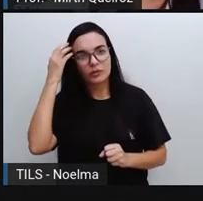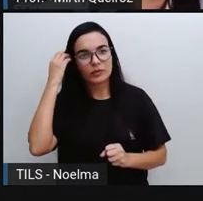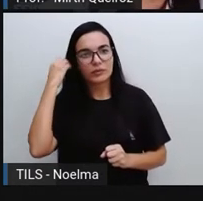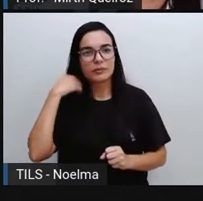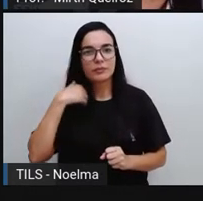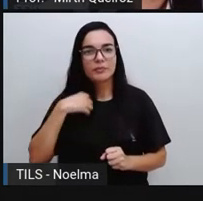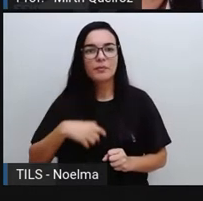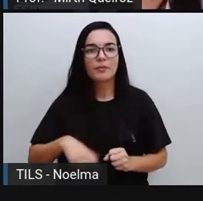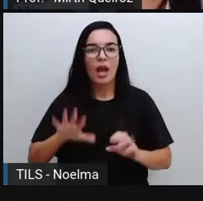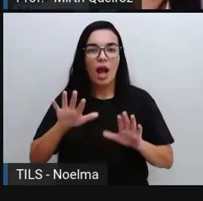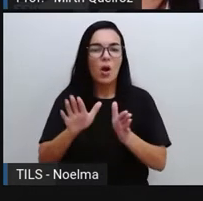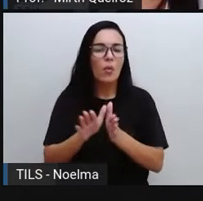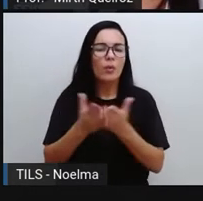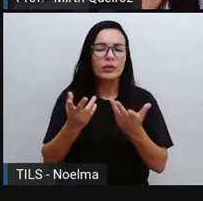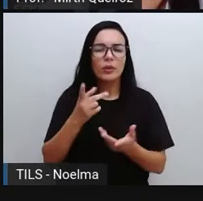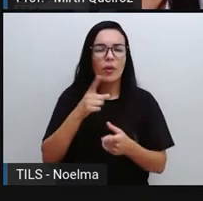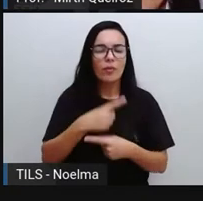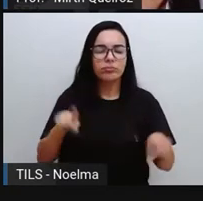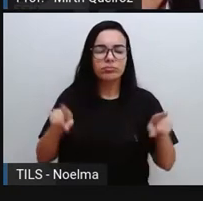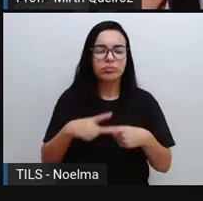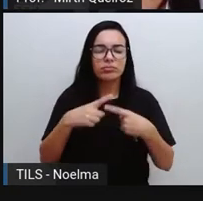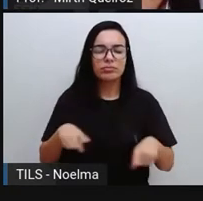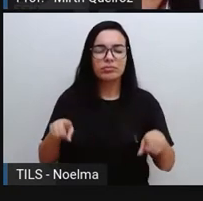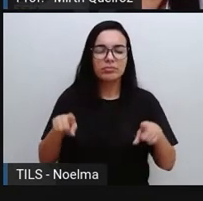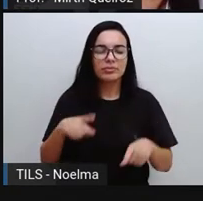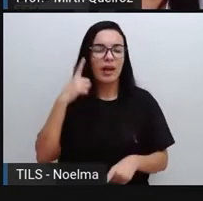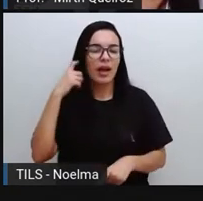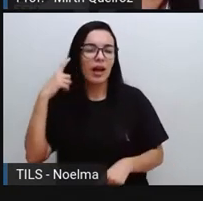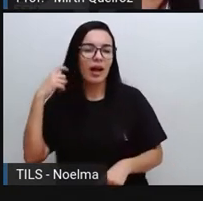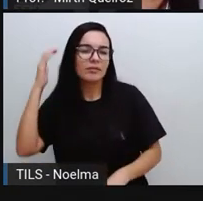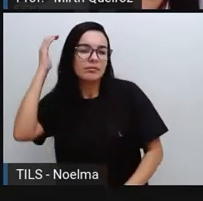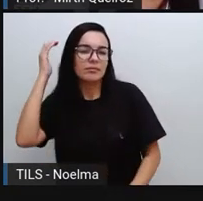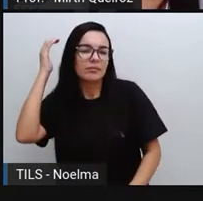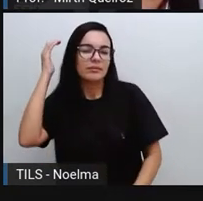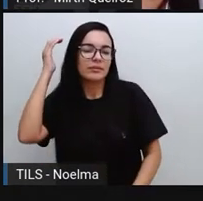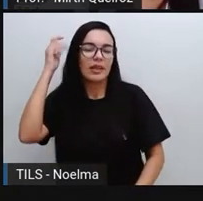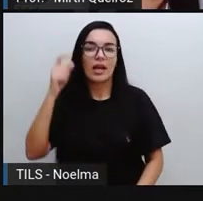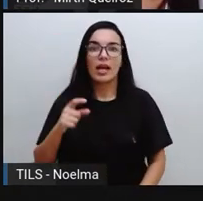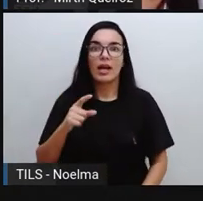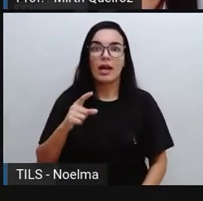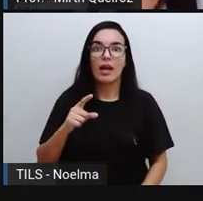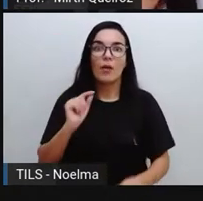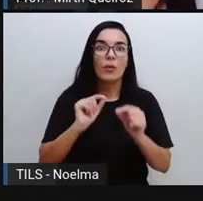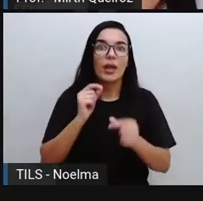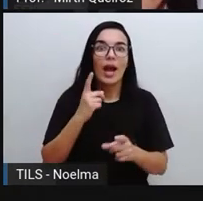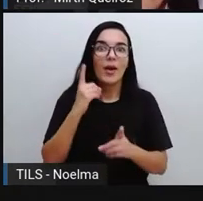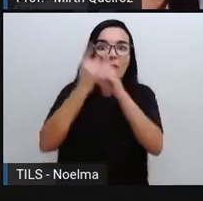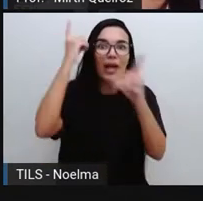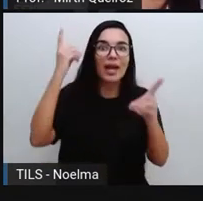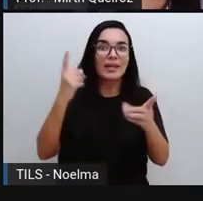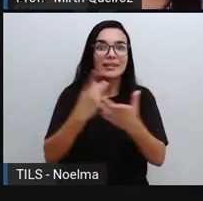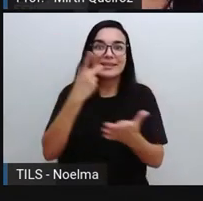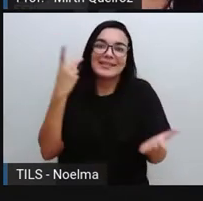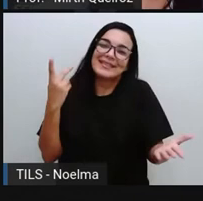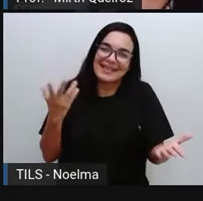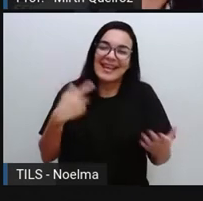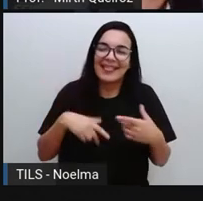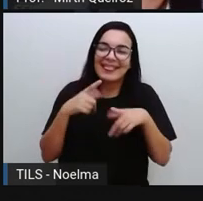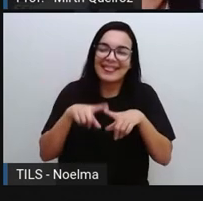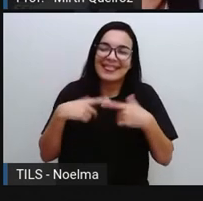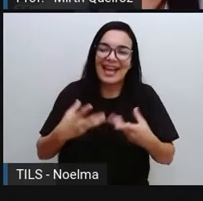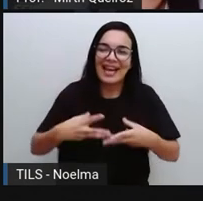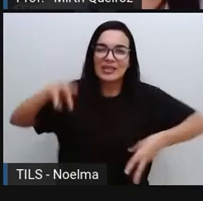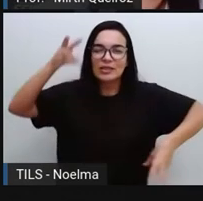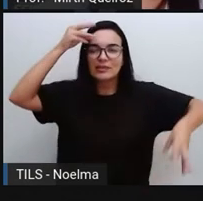inesquecível no rádio, muitos encontros de neurônios se reforçam e a gente memoriza a